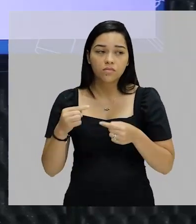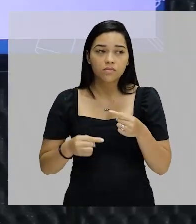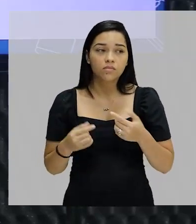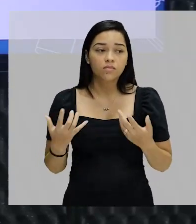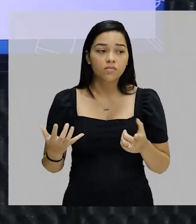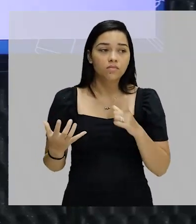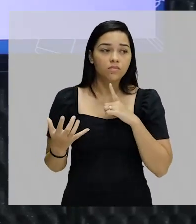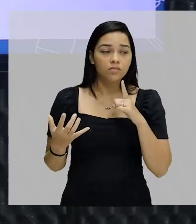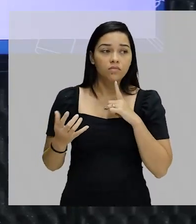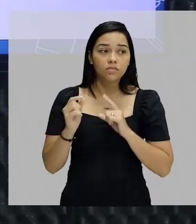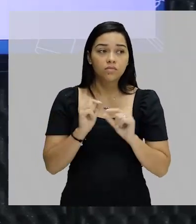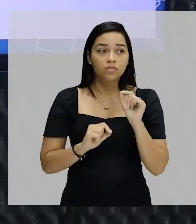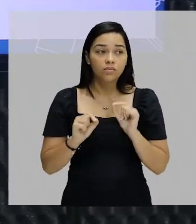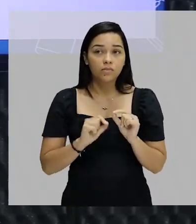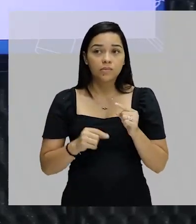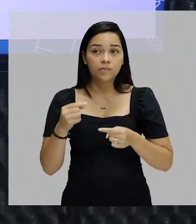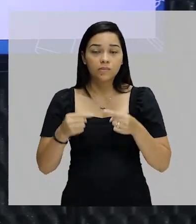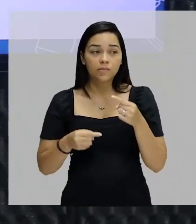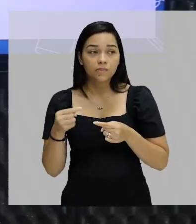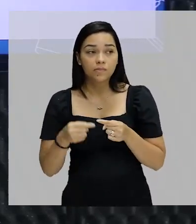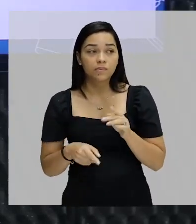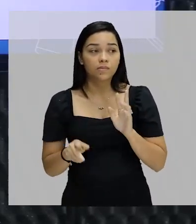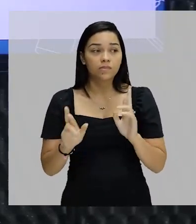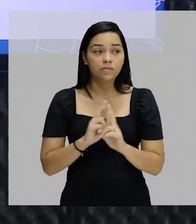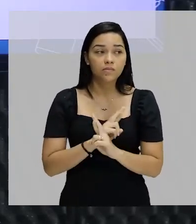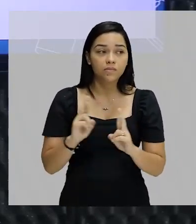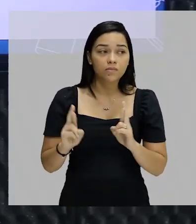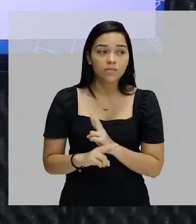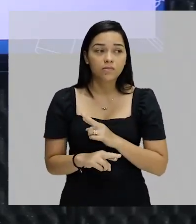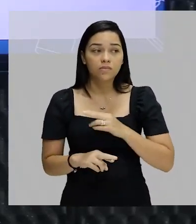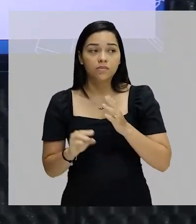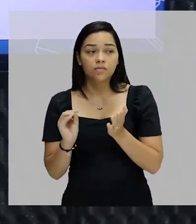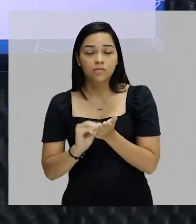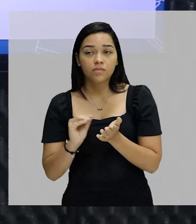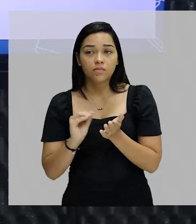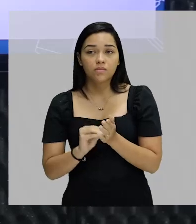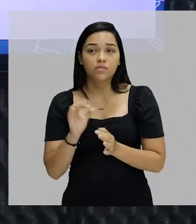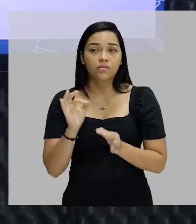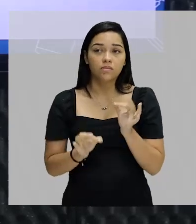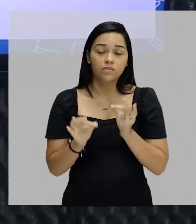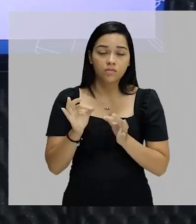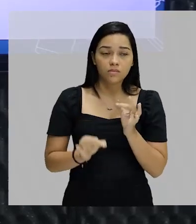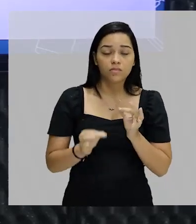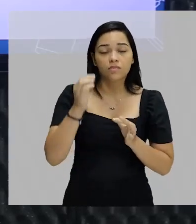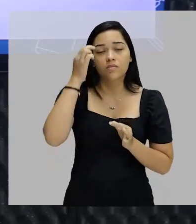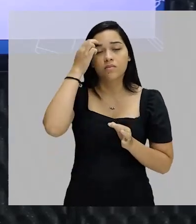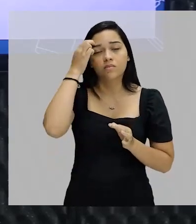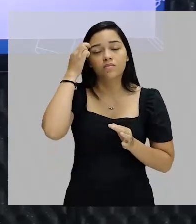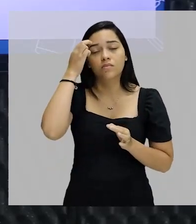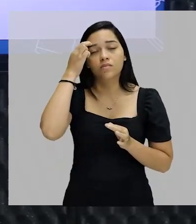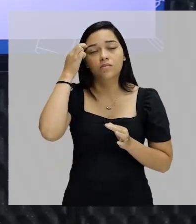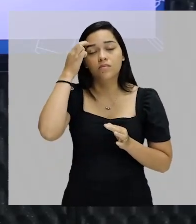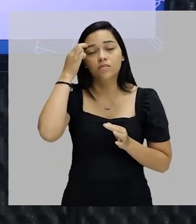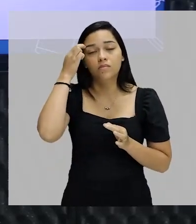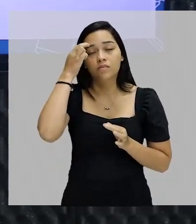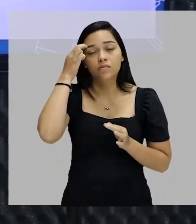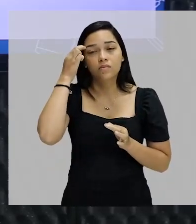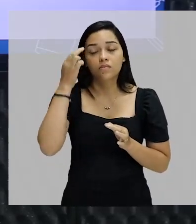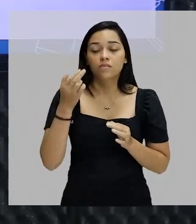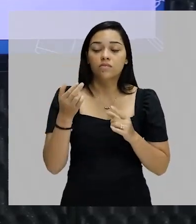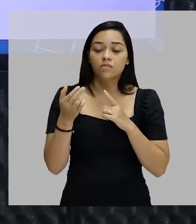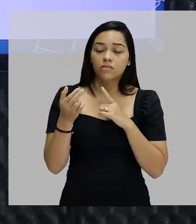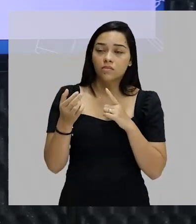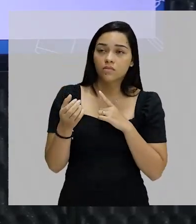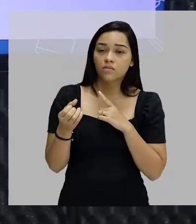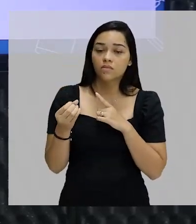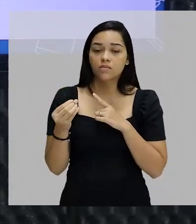a gente chega sempre em pobreza relacionada à injustiça. Sempre onde há pobreza, existe injustiça social. Existe